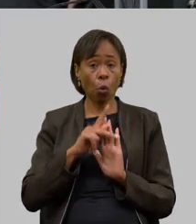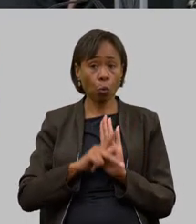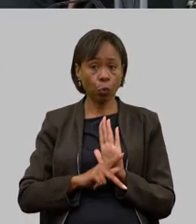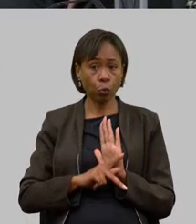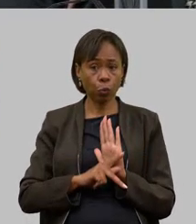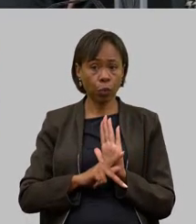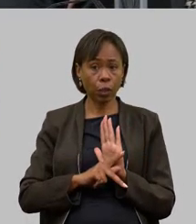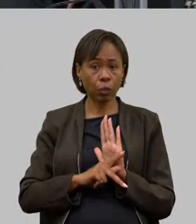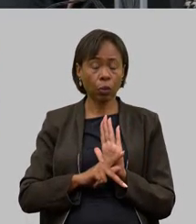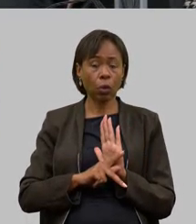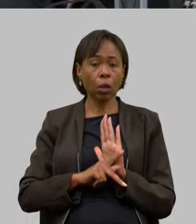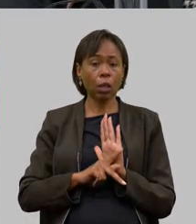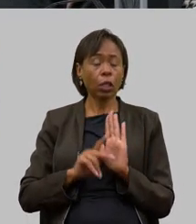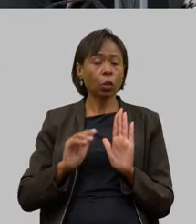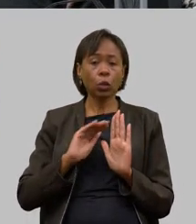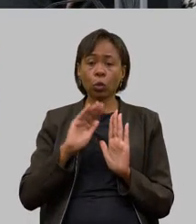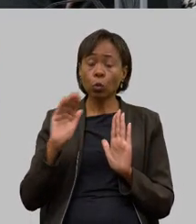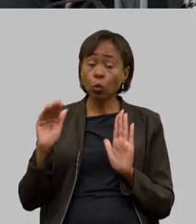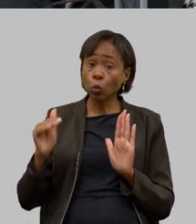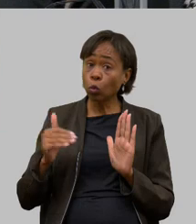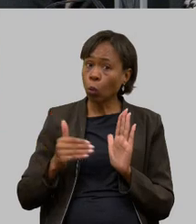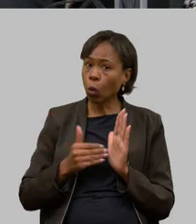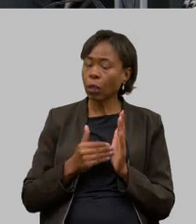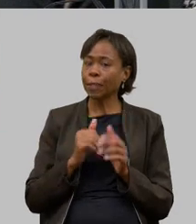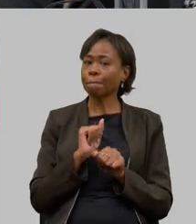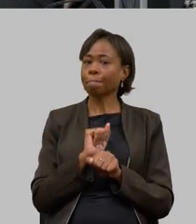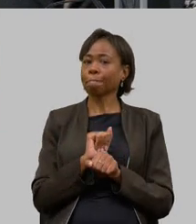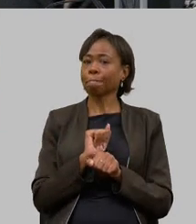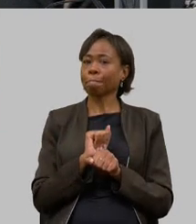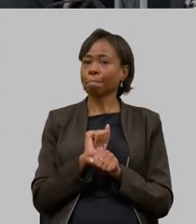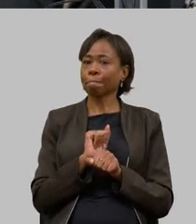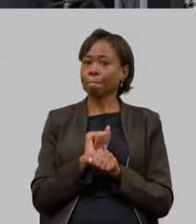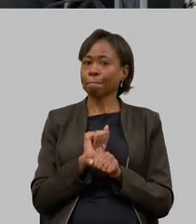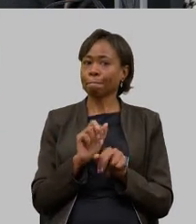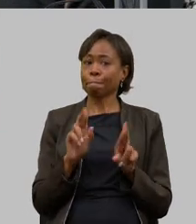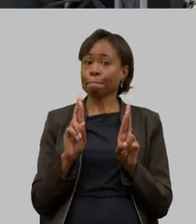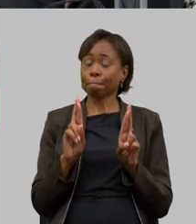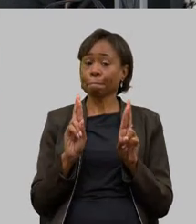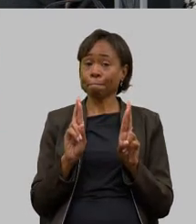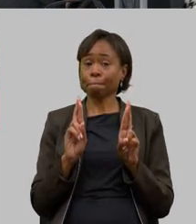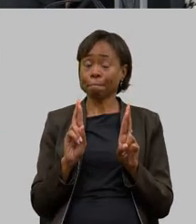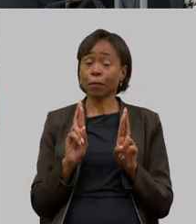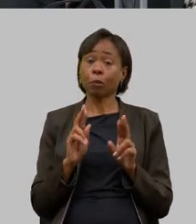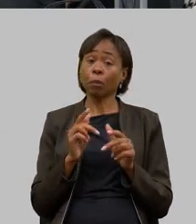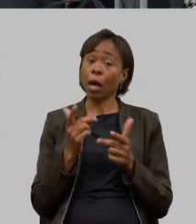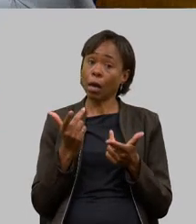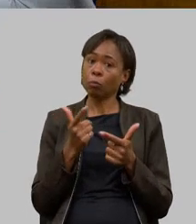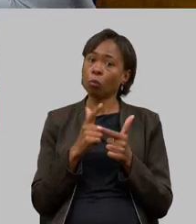todos aguardam ansiosamente iremos resolver problemas